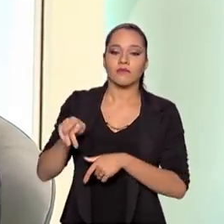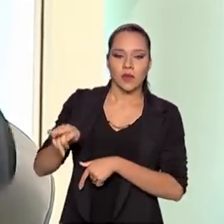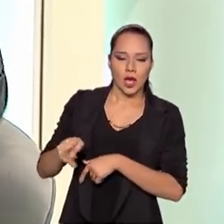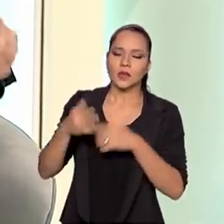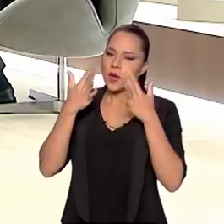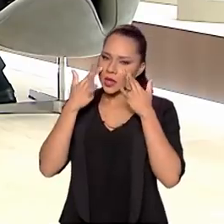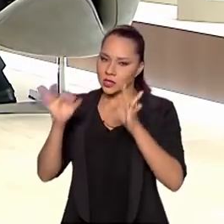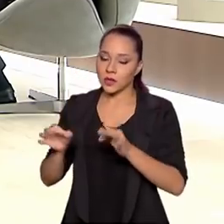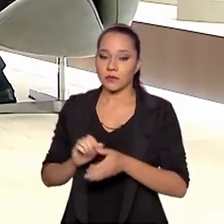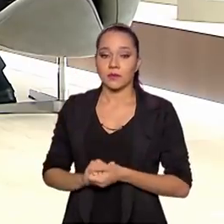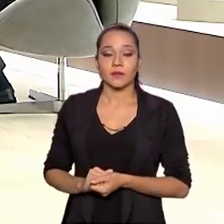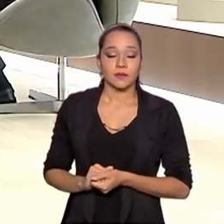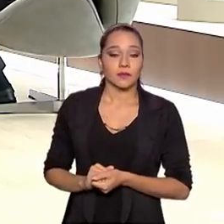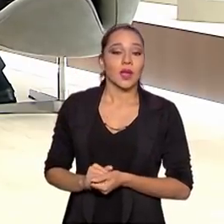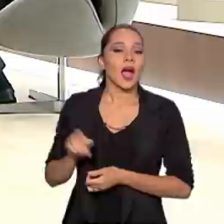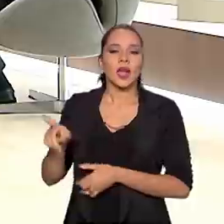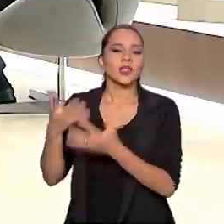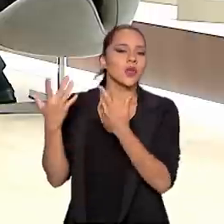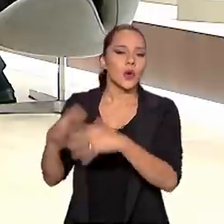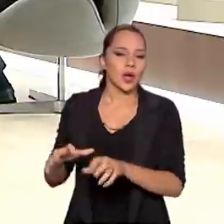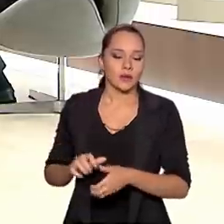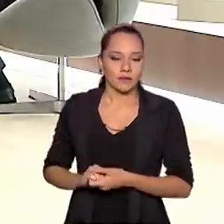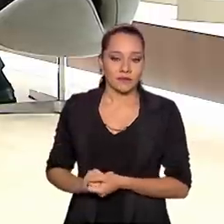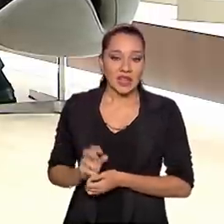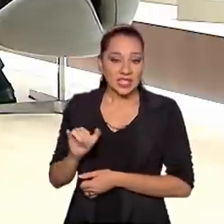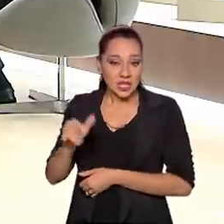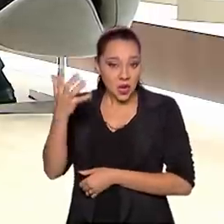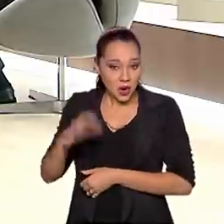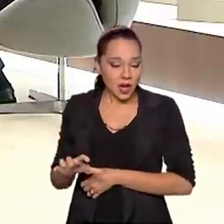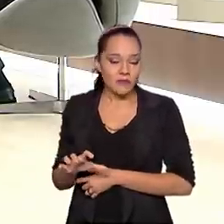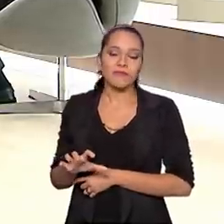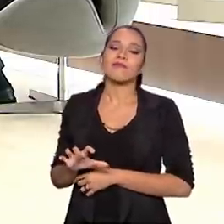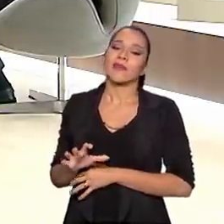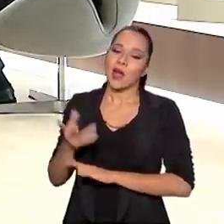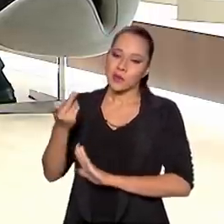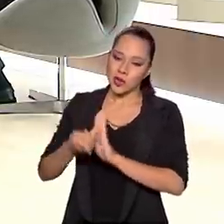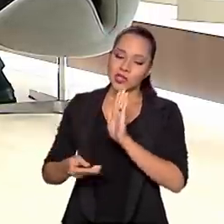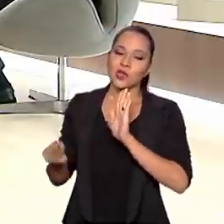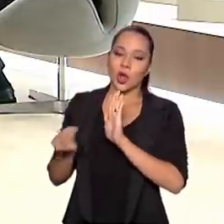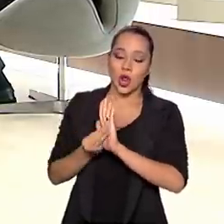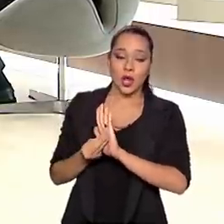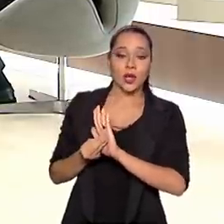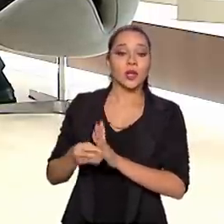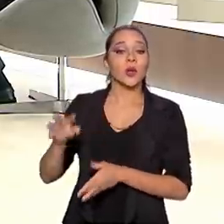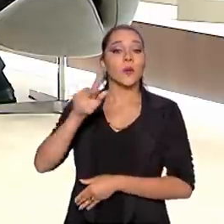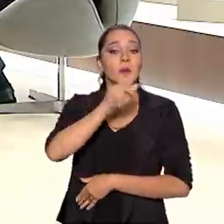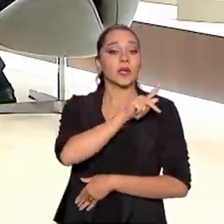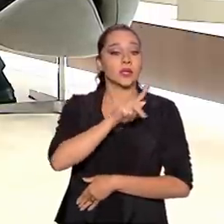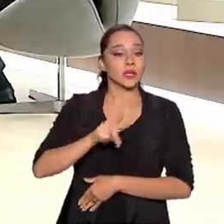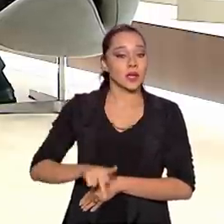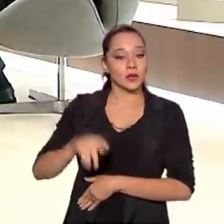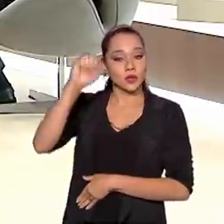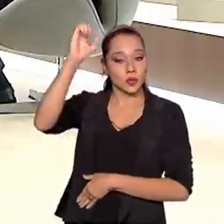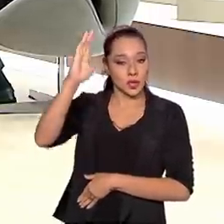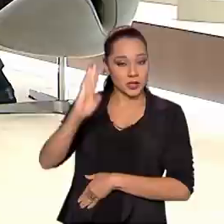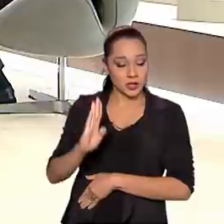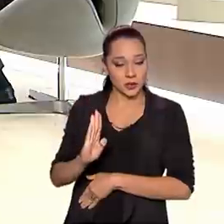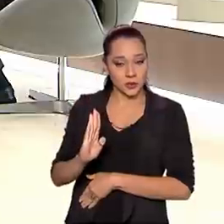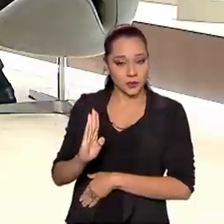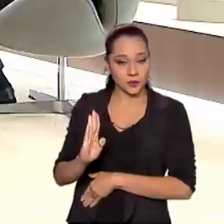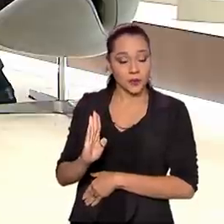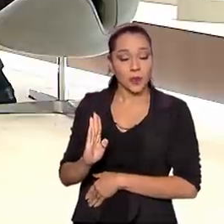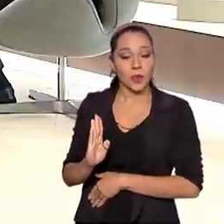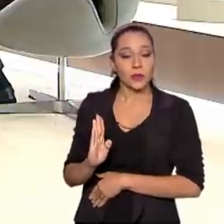serão ouvidos. Eles são contrários. Mas, num caso desse, o nosso projeto prevê que o presidente da República, para